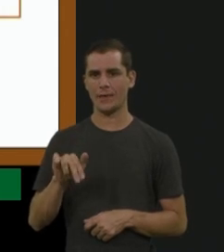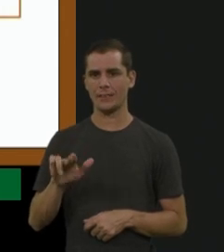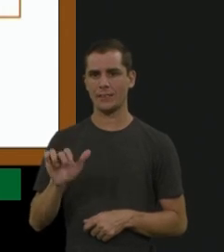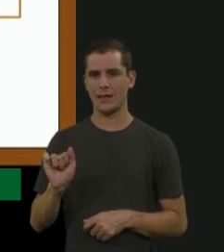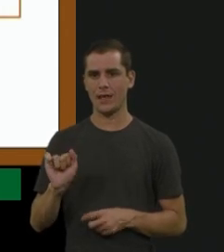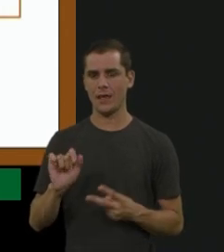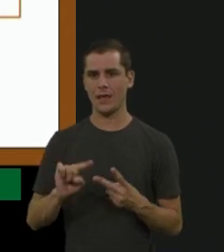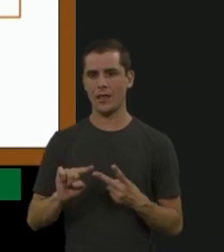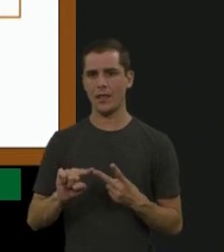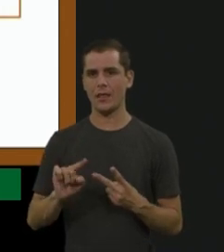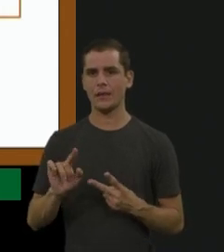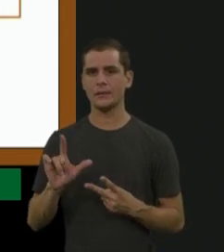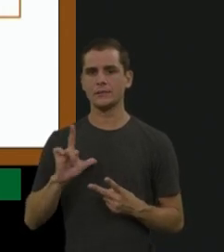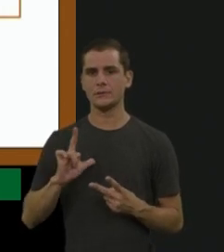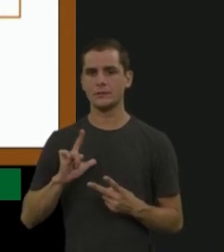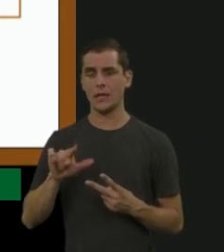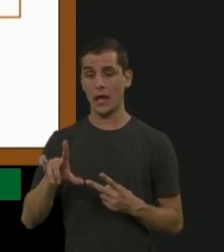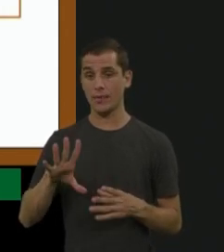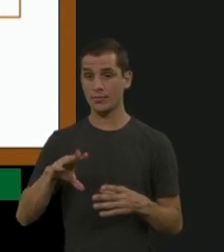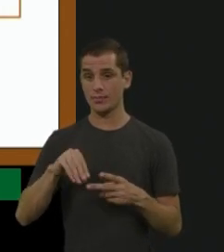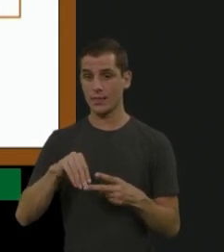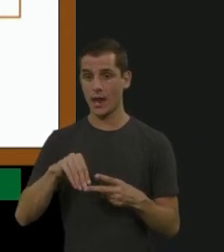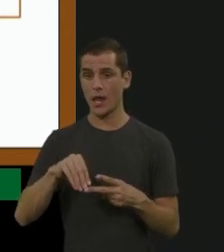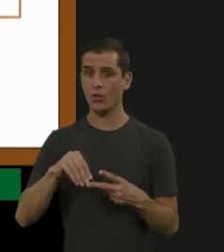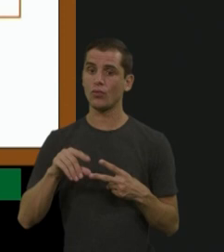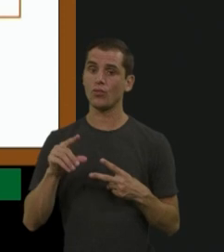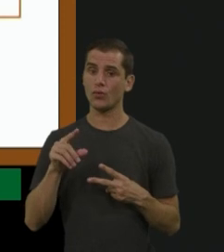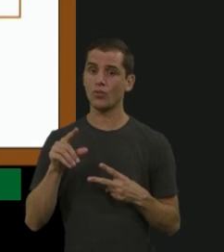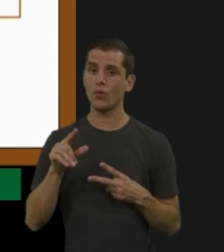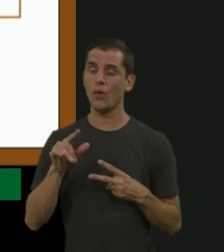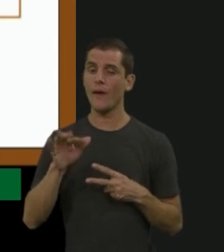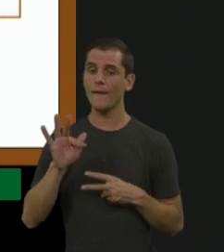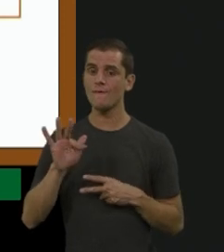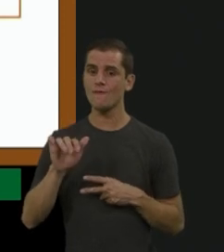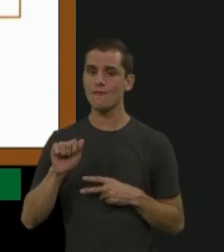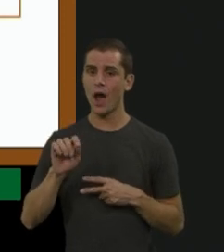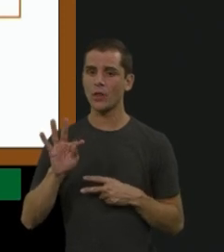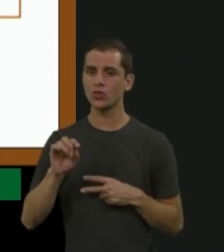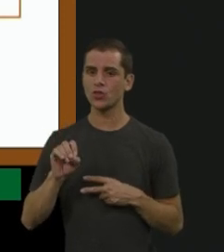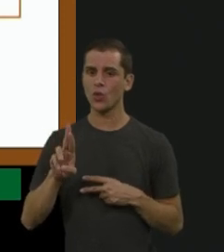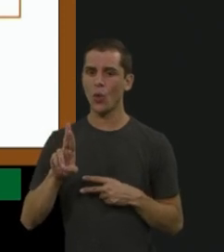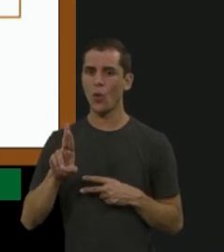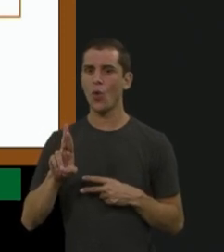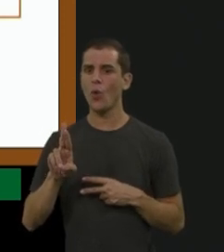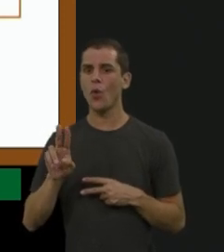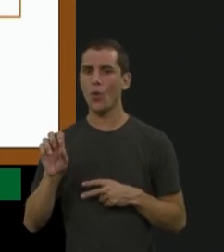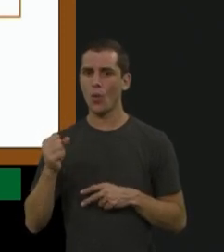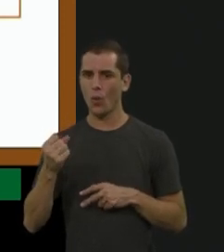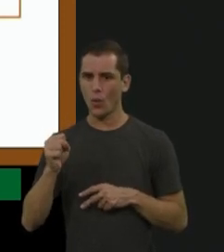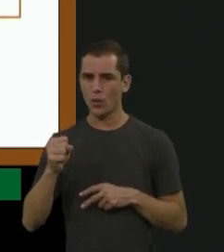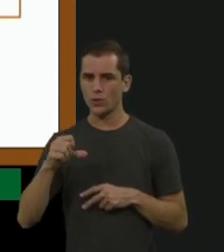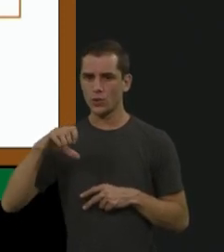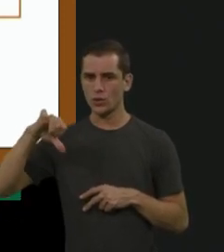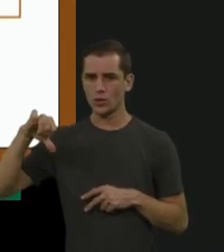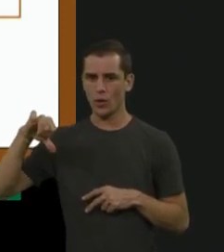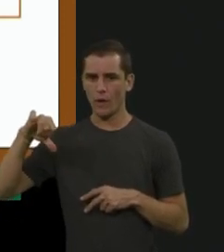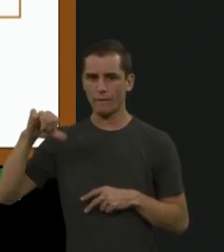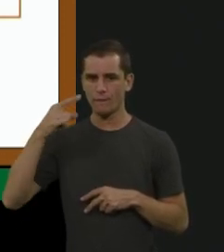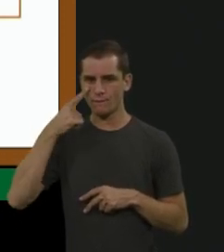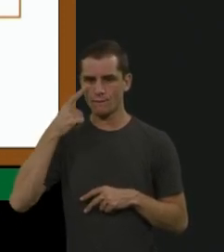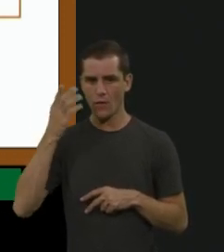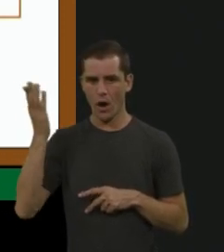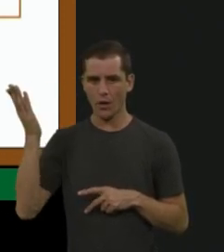daqui que vem o fator 8 e o fator 9, derivado de plasma, que a gente tem o recombinante também. Então,